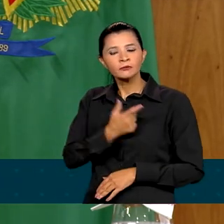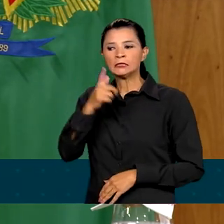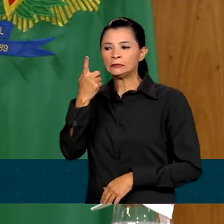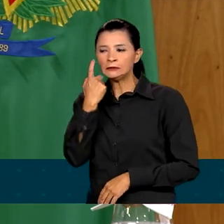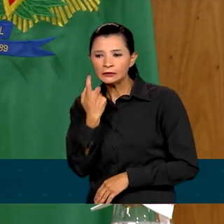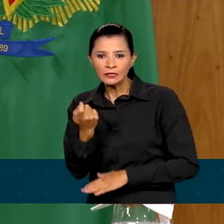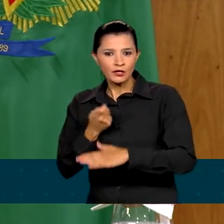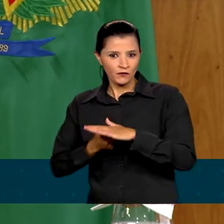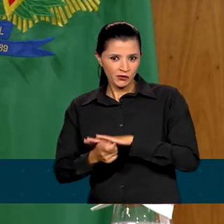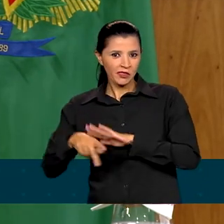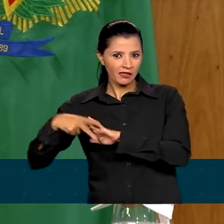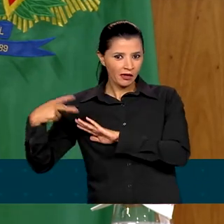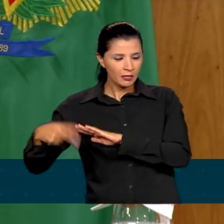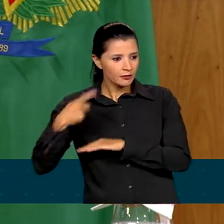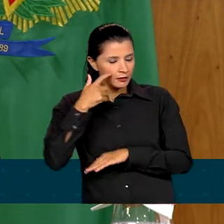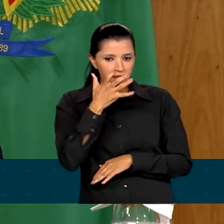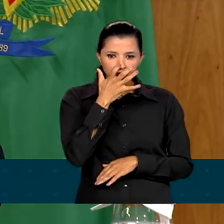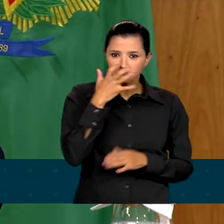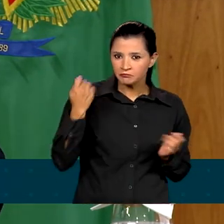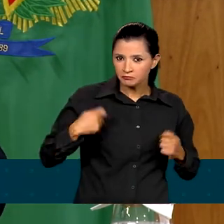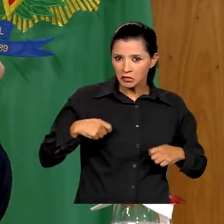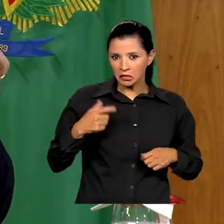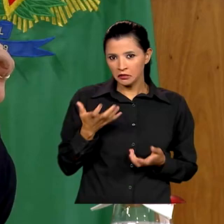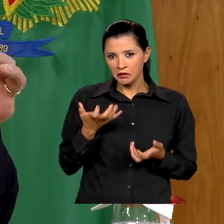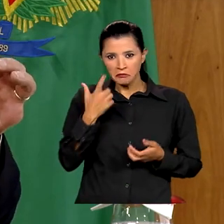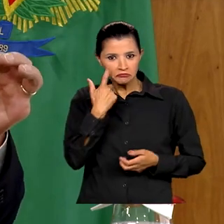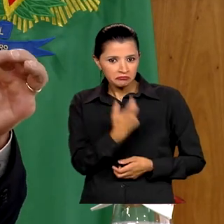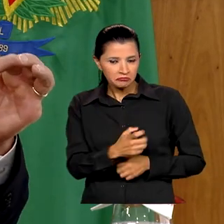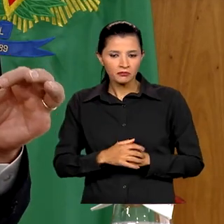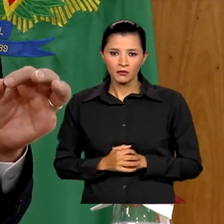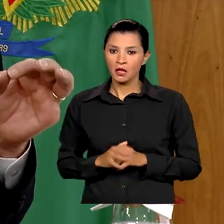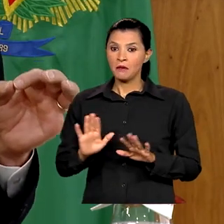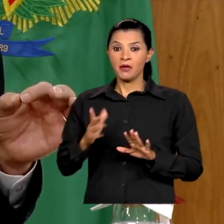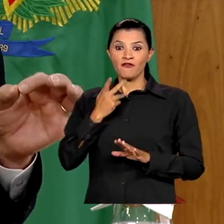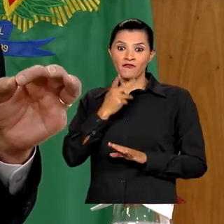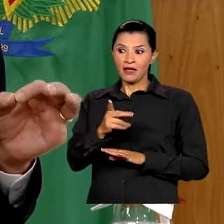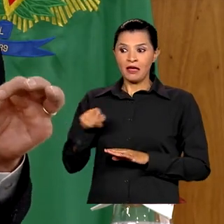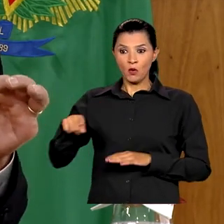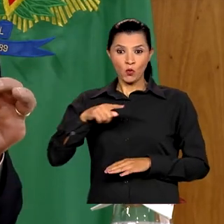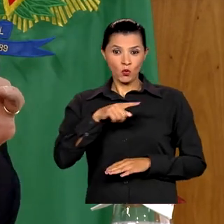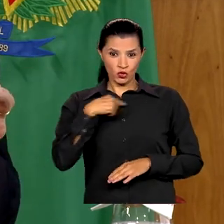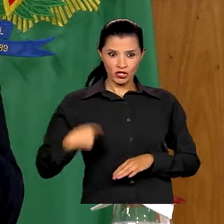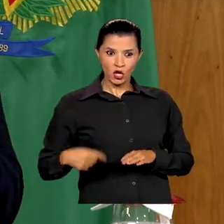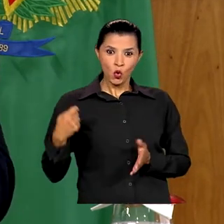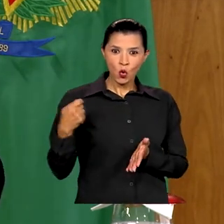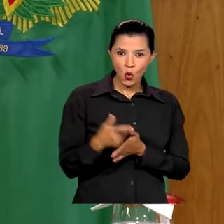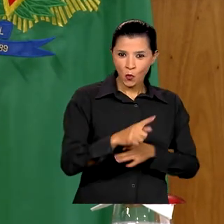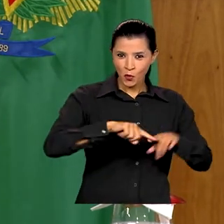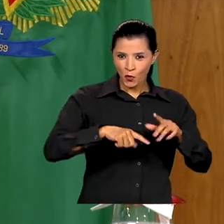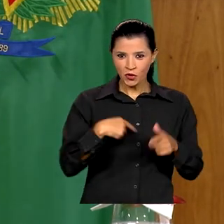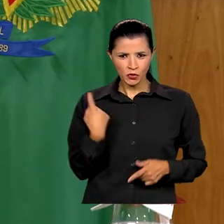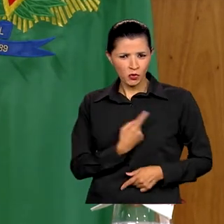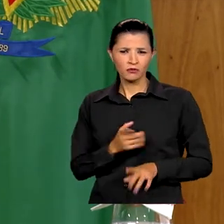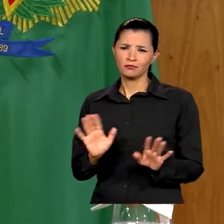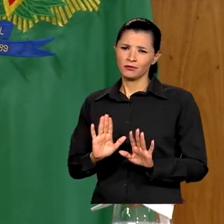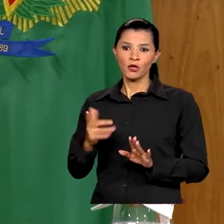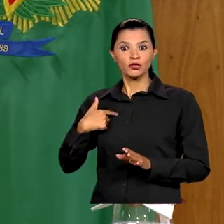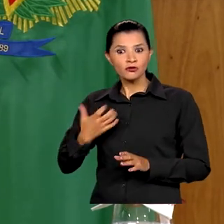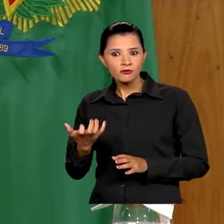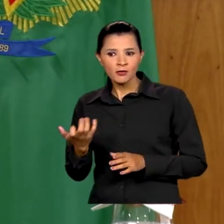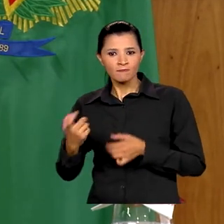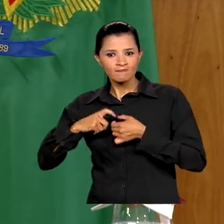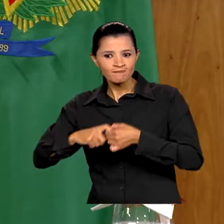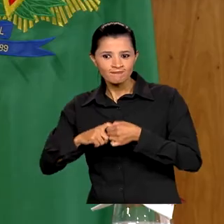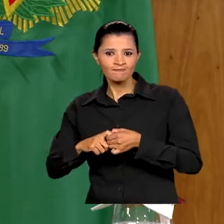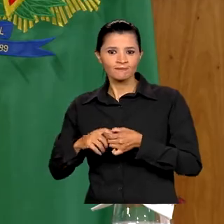investimento dos chineses. Então, eu só queria te dizer que a gente não quer que os chineses comprem coisa nossa. O que nós queremos é construir